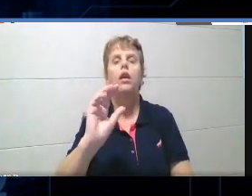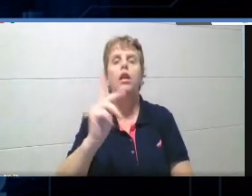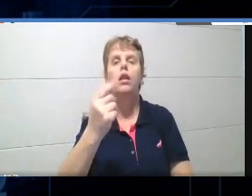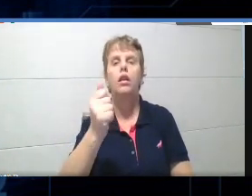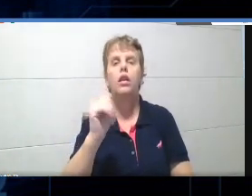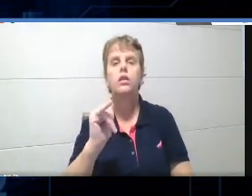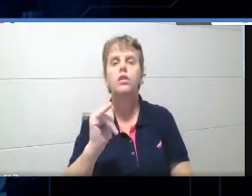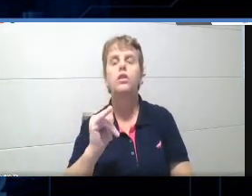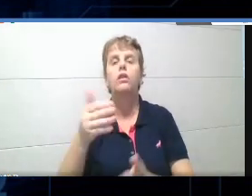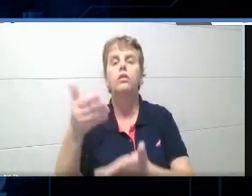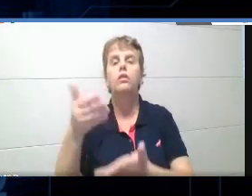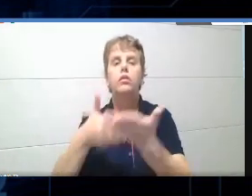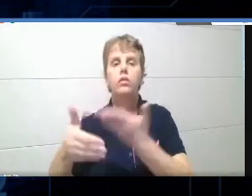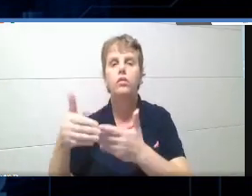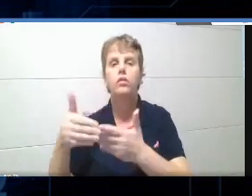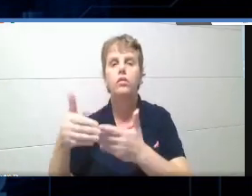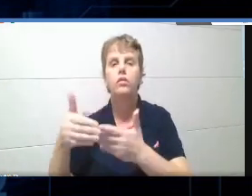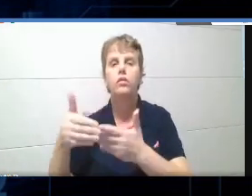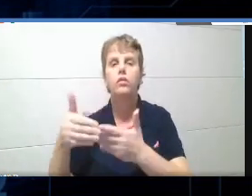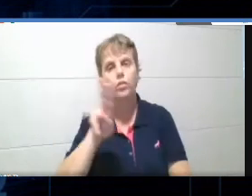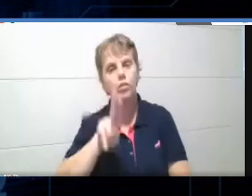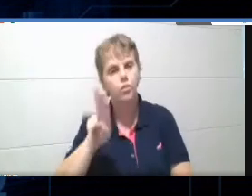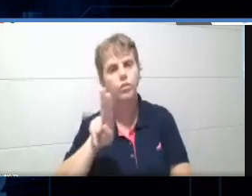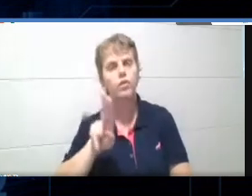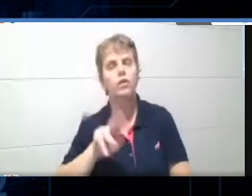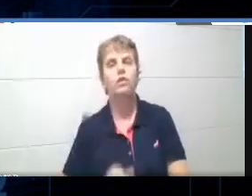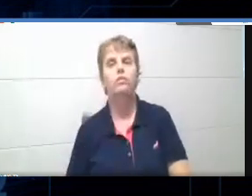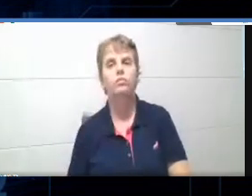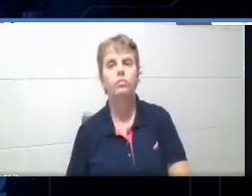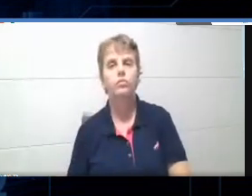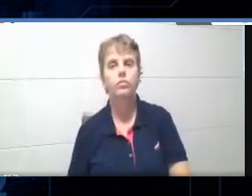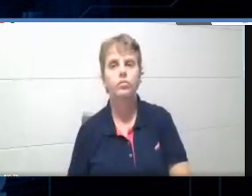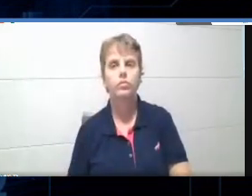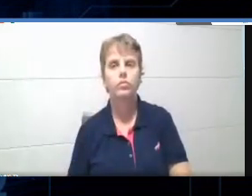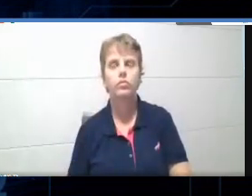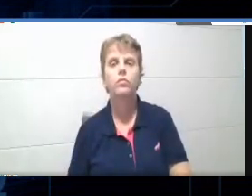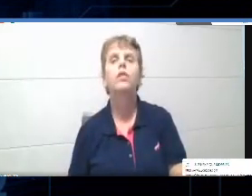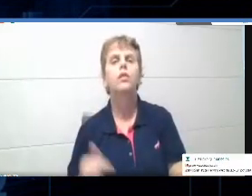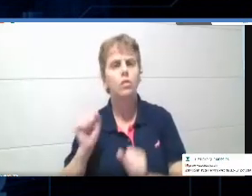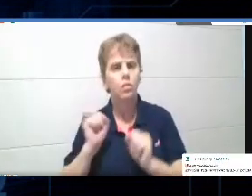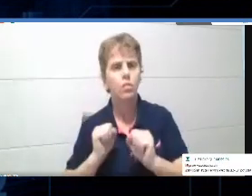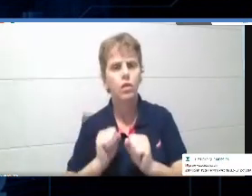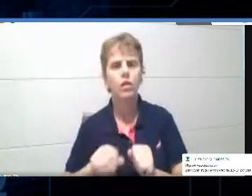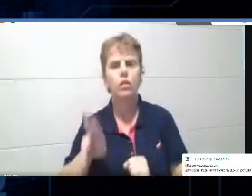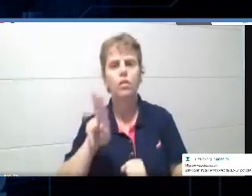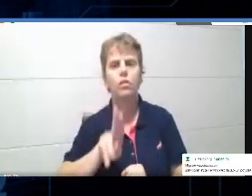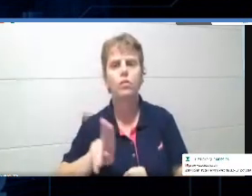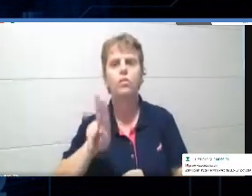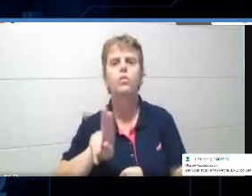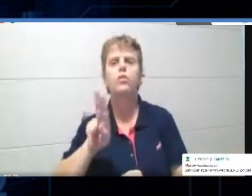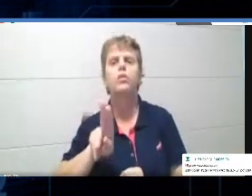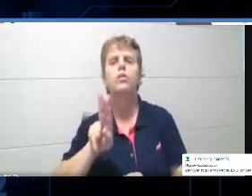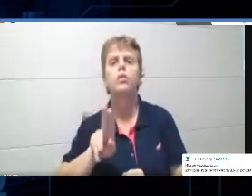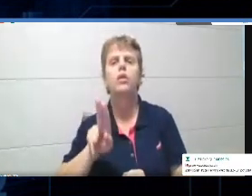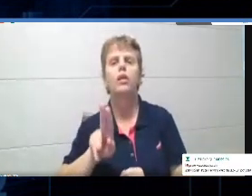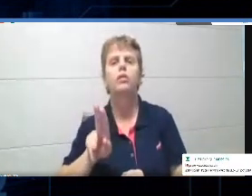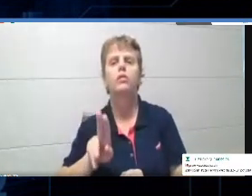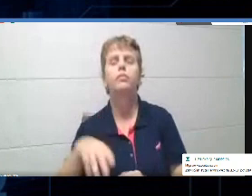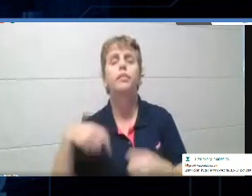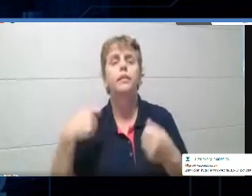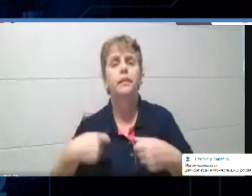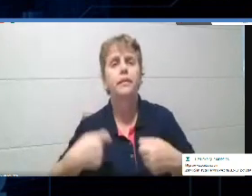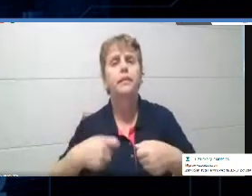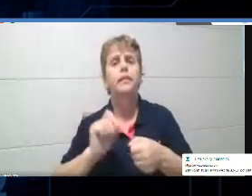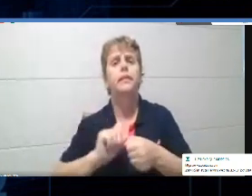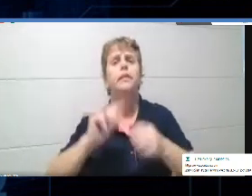Para quem quiser estar utilizando, poder fazer uso, então, desse material que eu já fiz, né? Para não estar precisando fazer